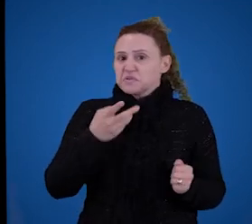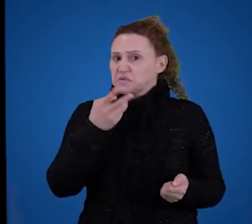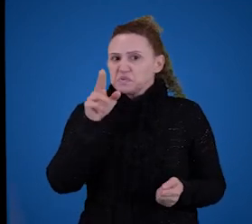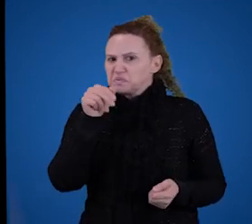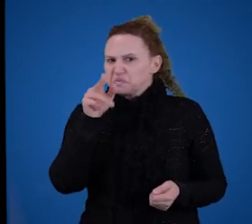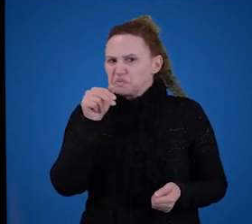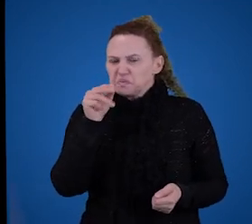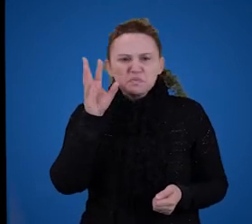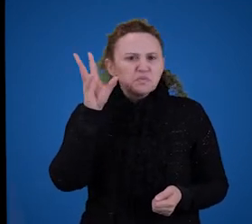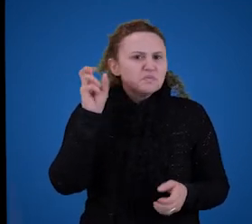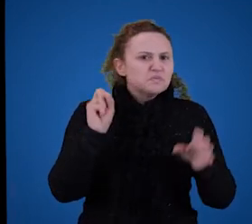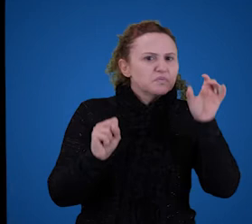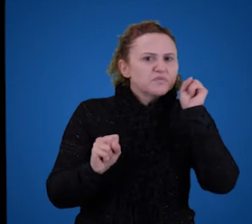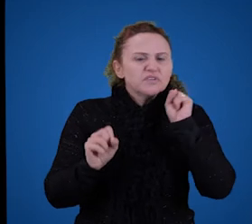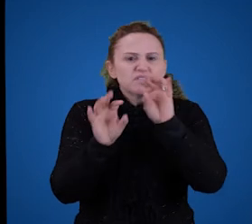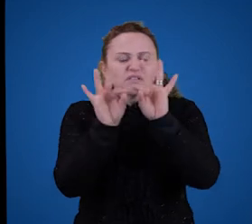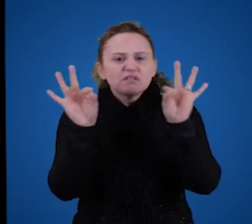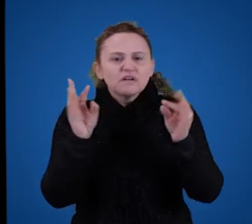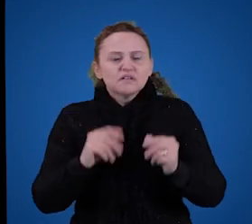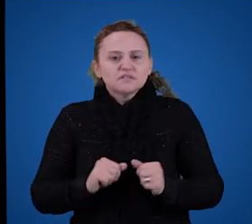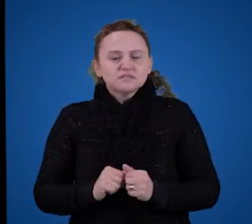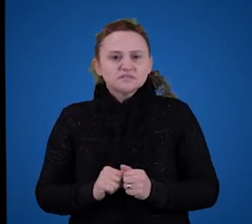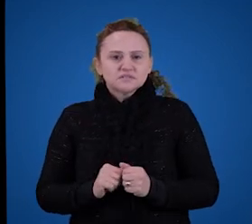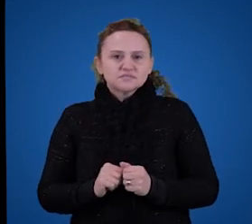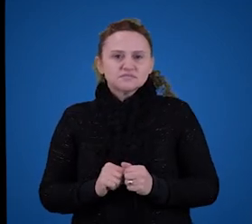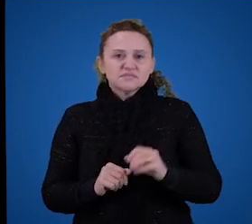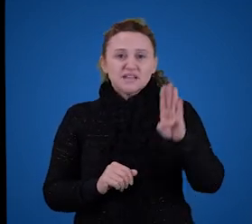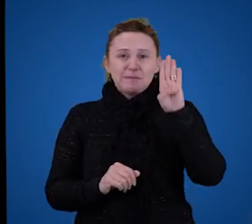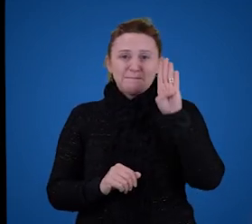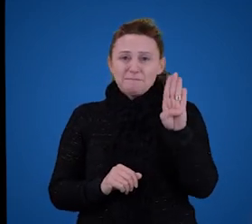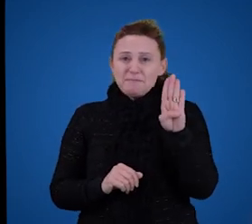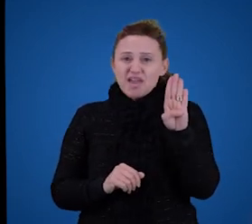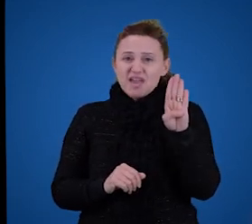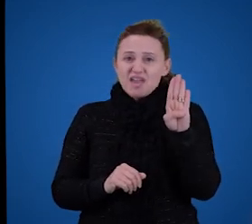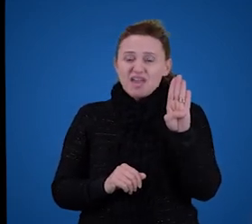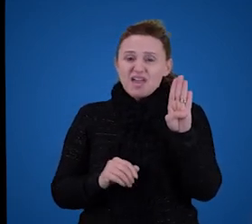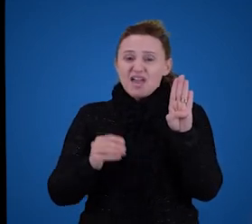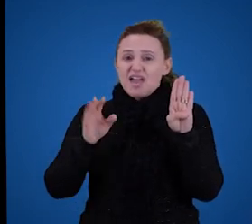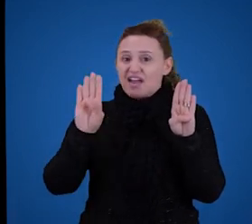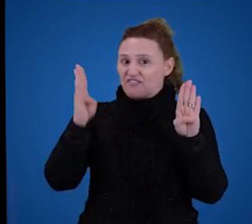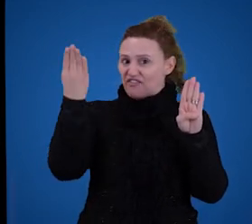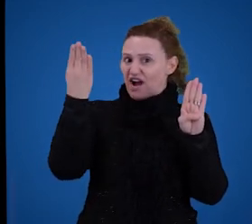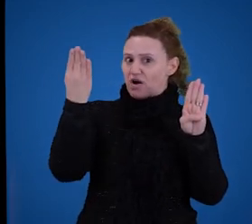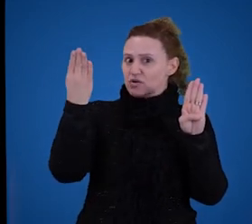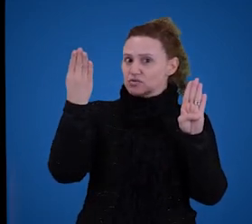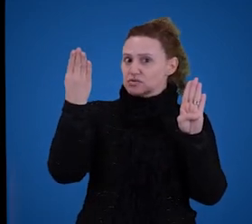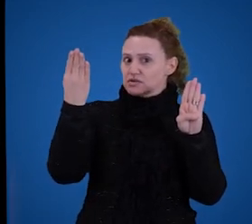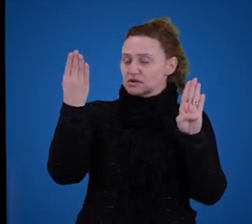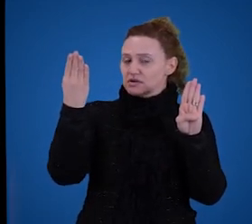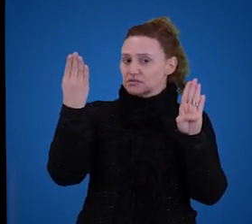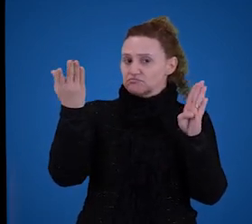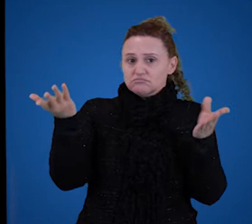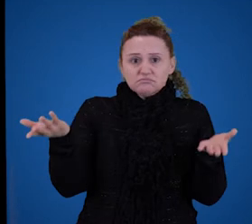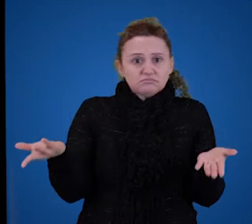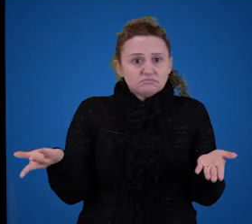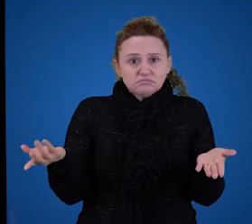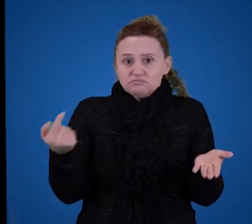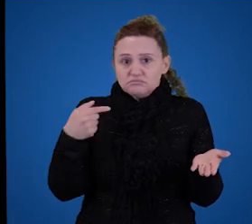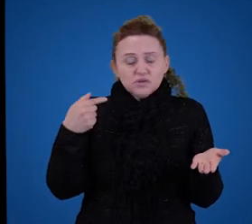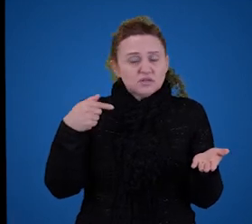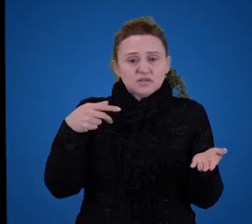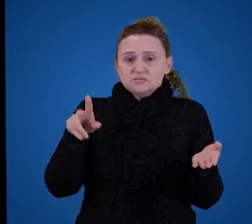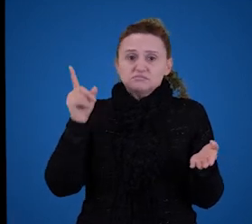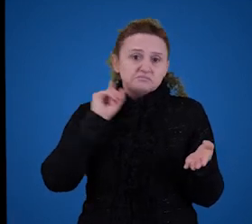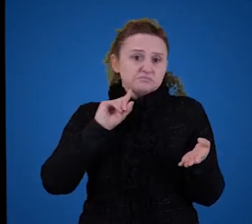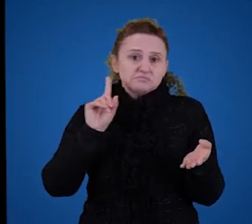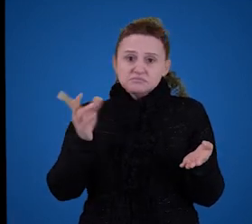né? Mas B é falsa, porque eu sou paulista, né? E C, provavelmente, não é nem verdadeira e nem falsa. Por